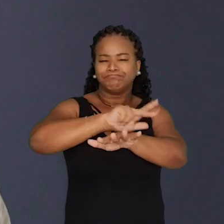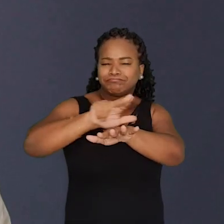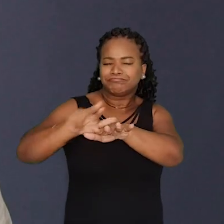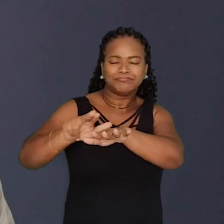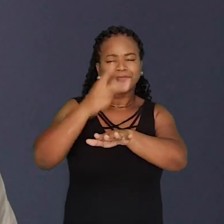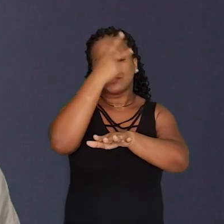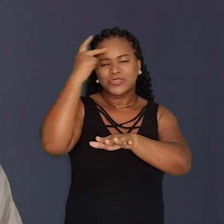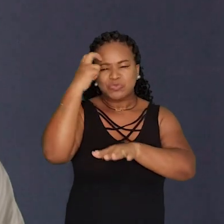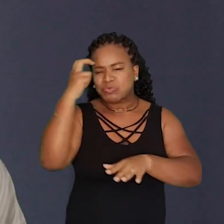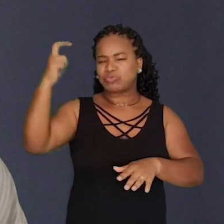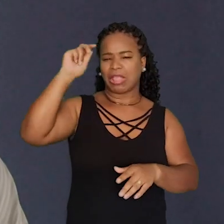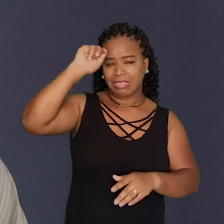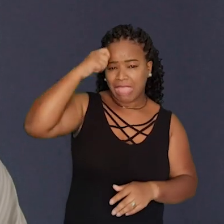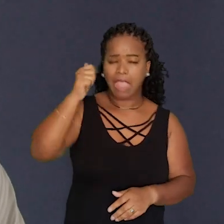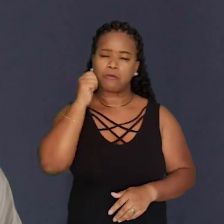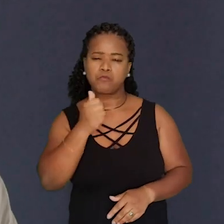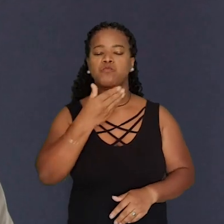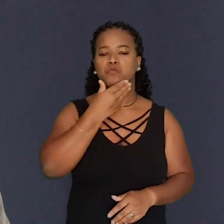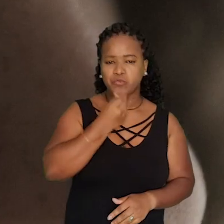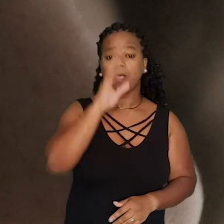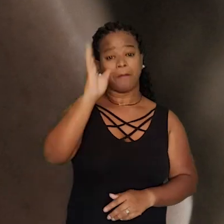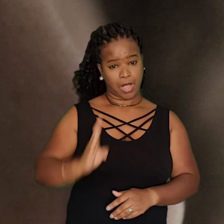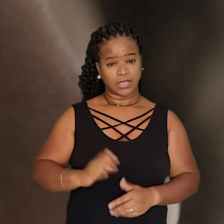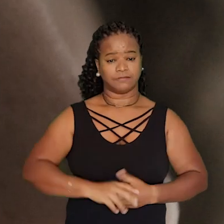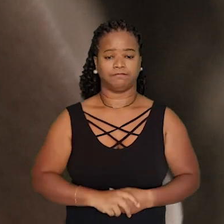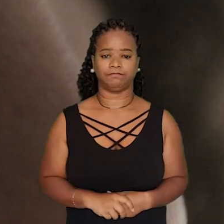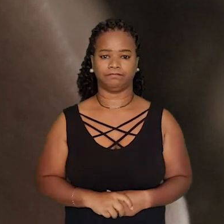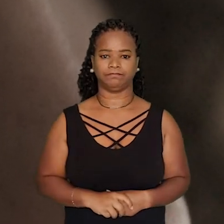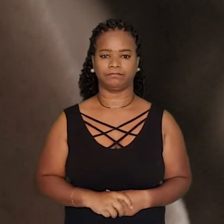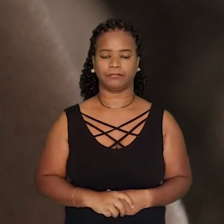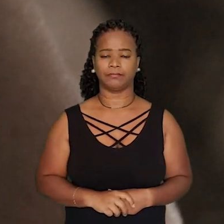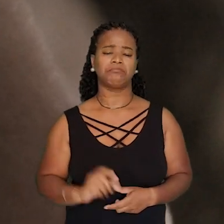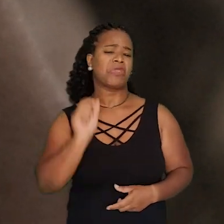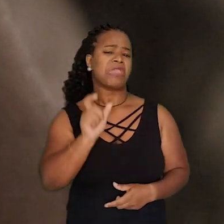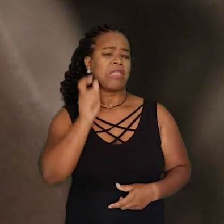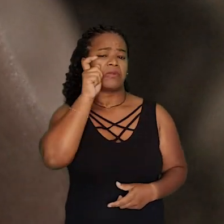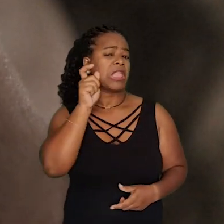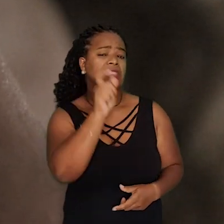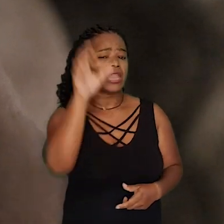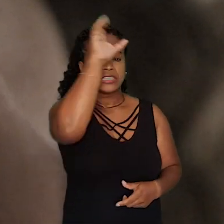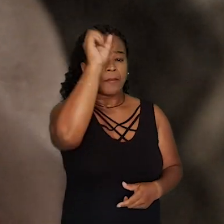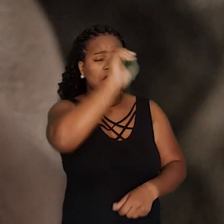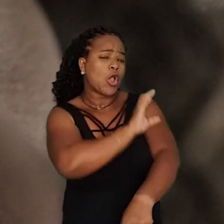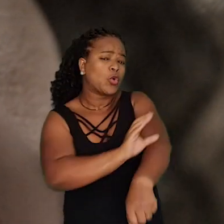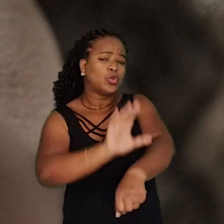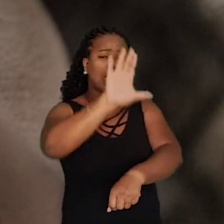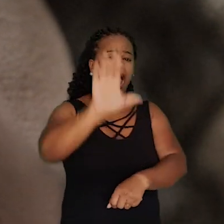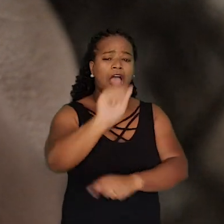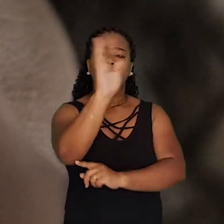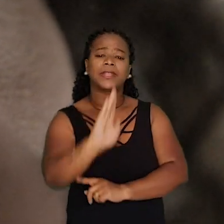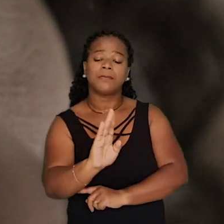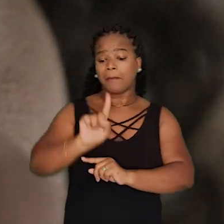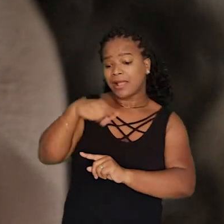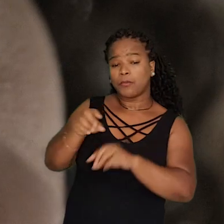tantos outros intelectuais, negras e negros, brasileiros. Quem aprende a cultura afro-brasileira para poder